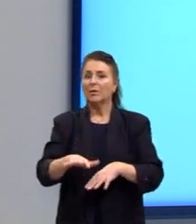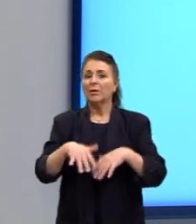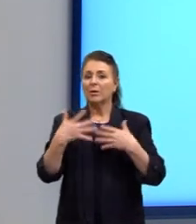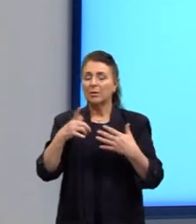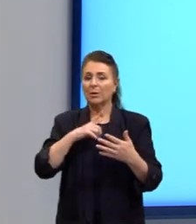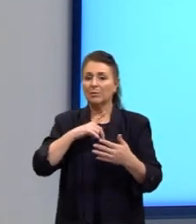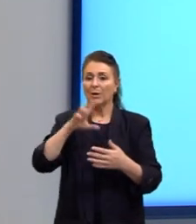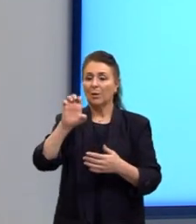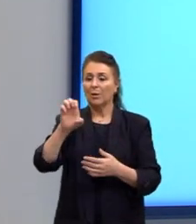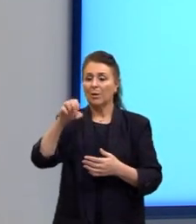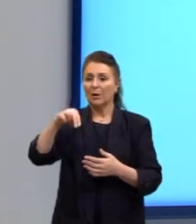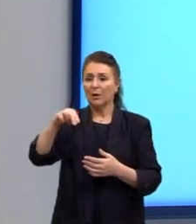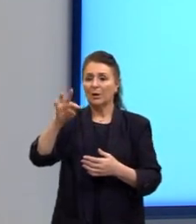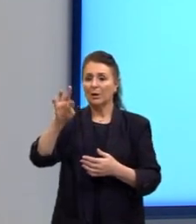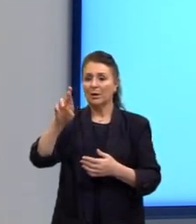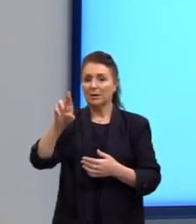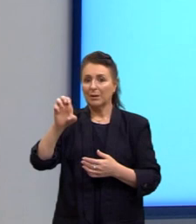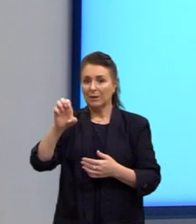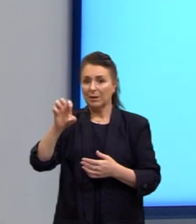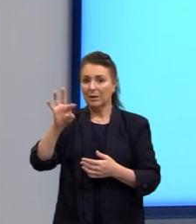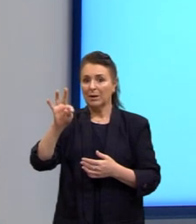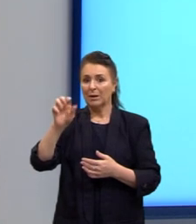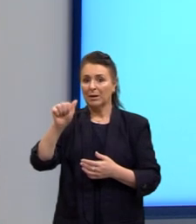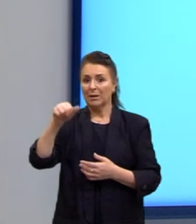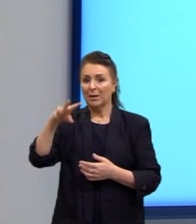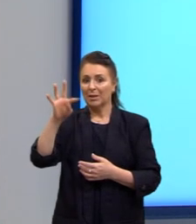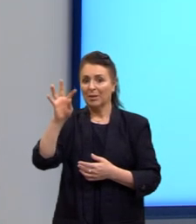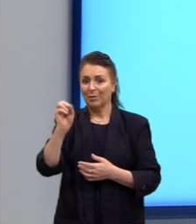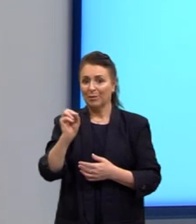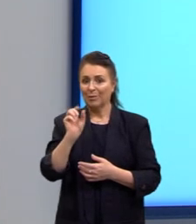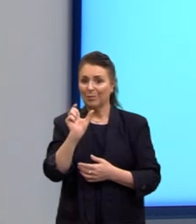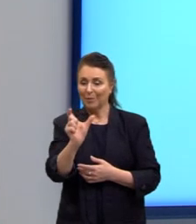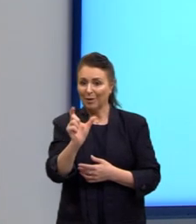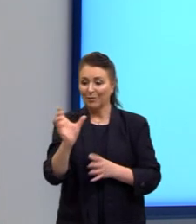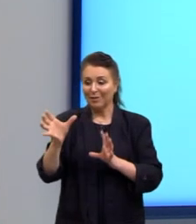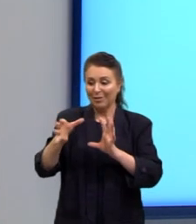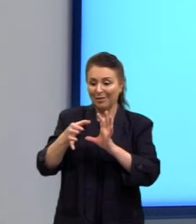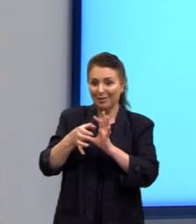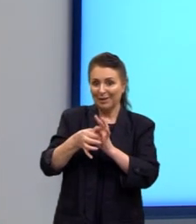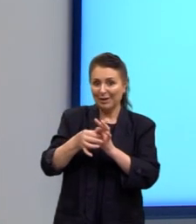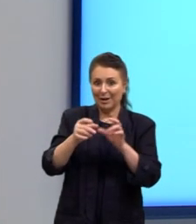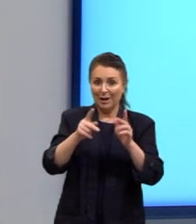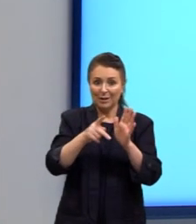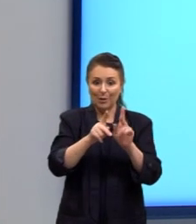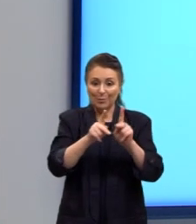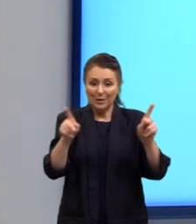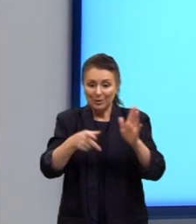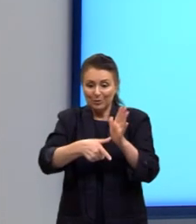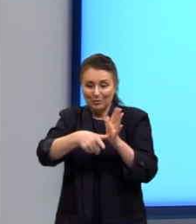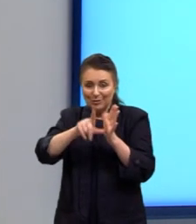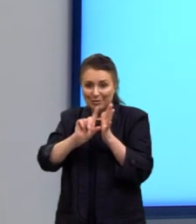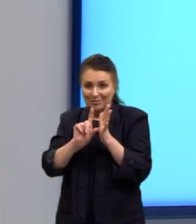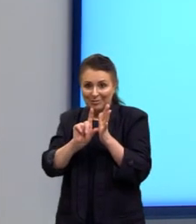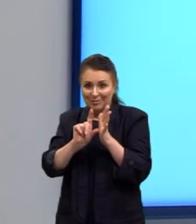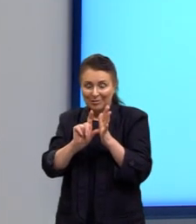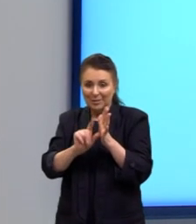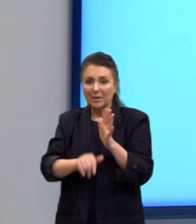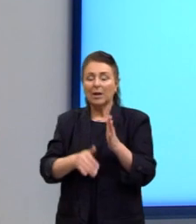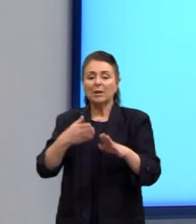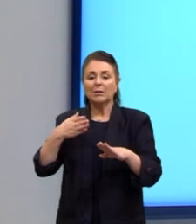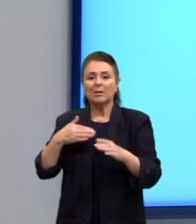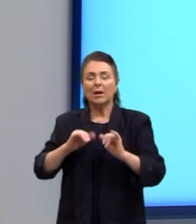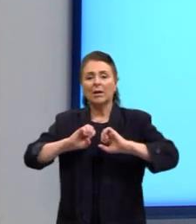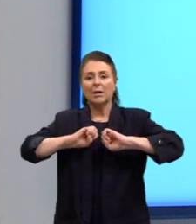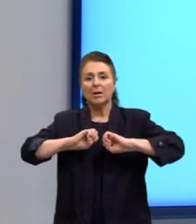entretanto aqui, outro elemento que liga o período anterior a este. E está dizendo que é através de medidas